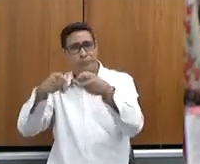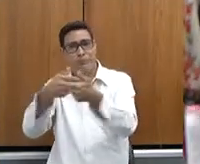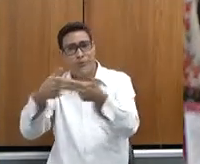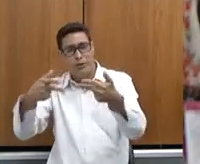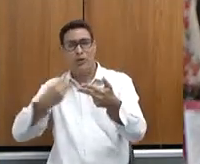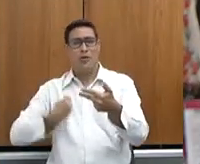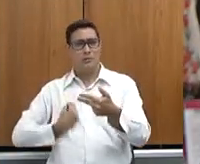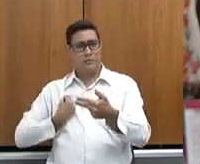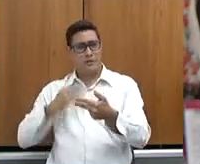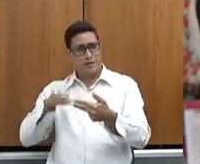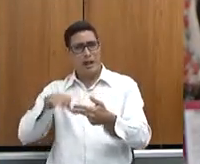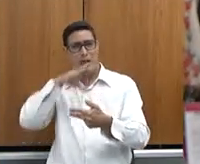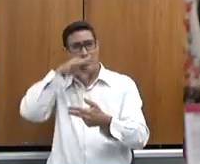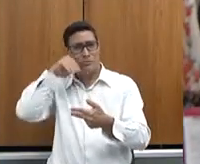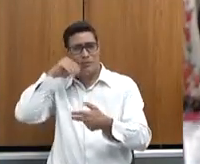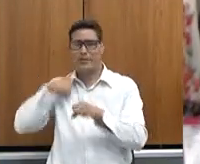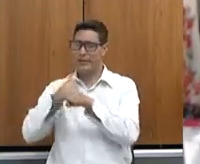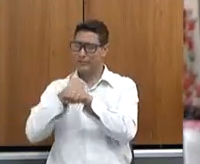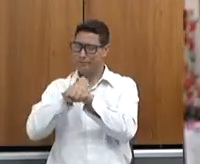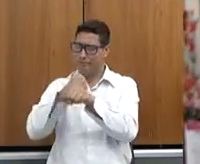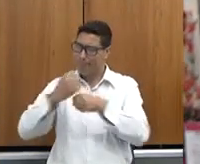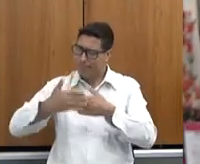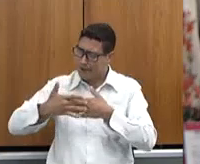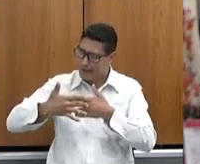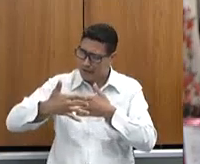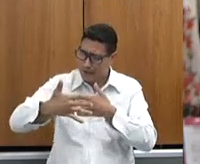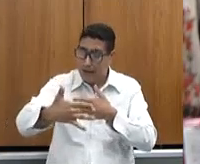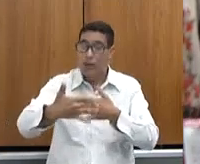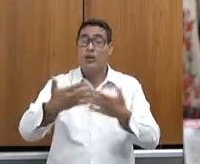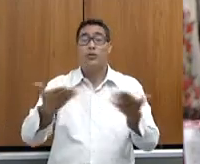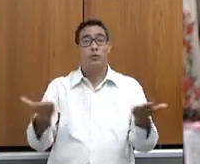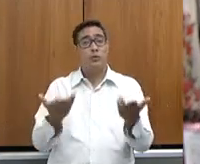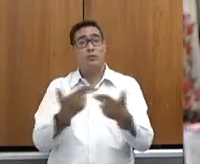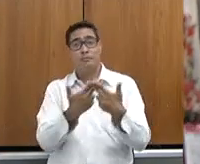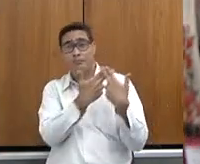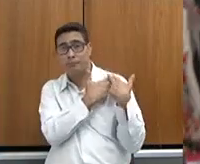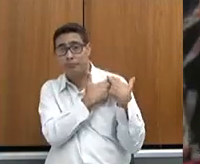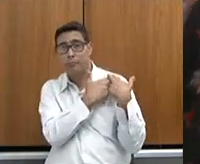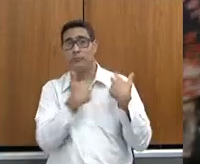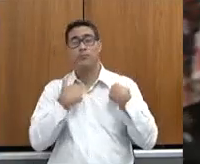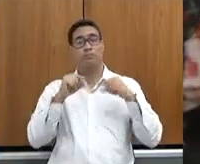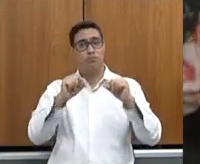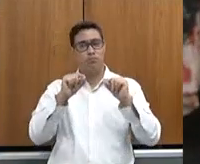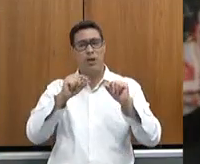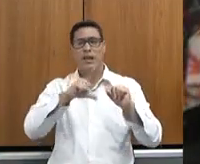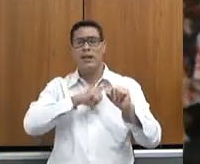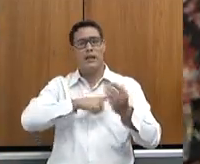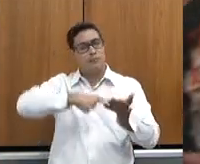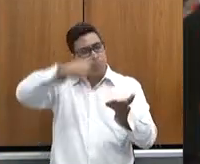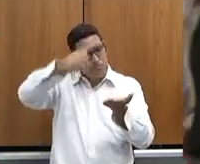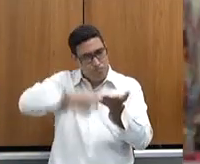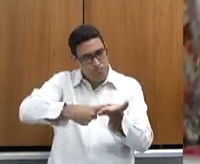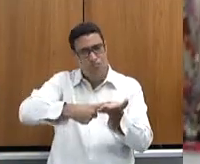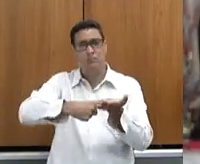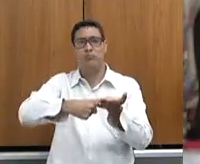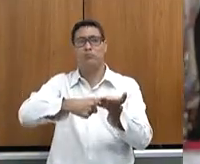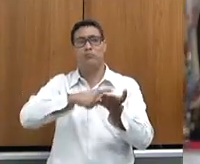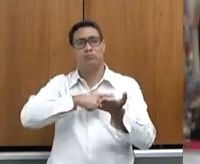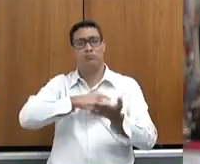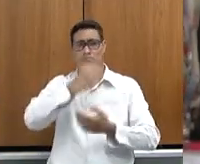Então, é nosso papel e nosso trabalho que a gente faz com muito comprometimento, com muito carinho